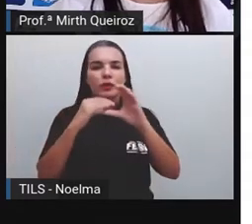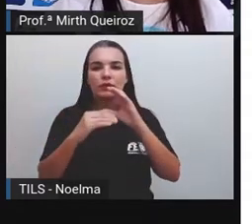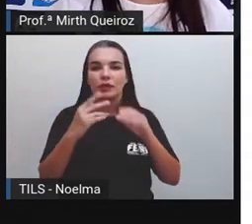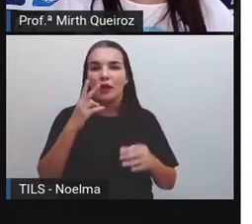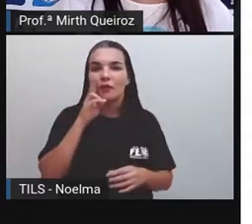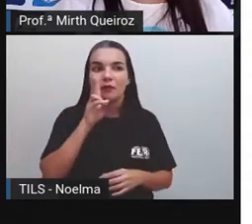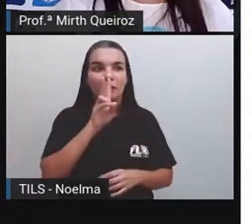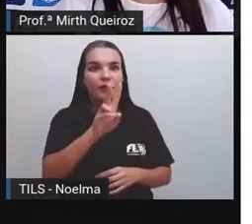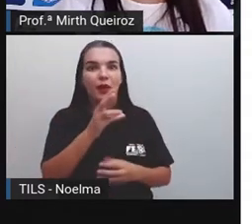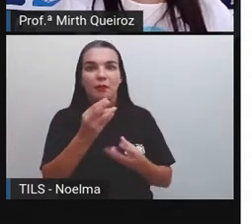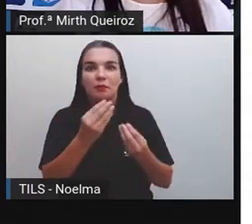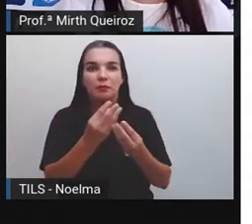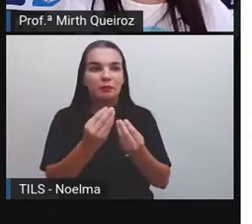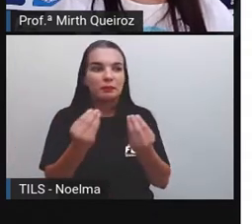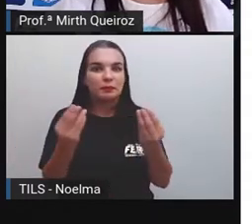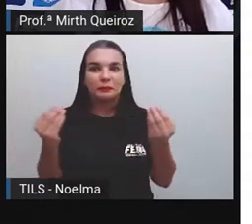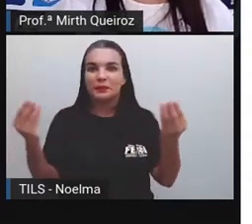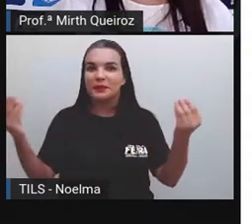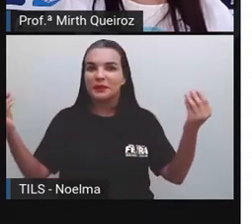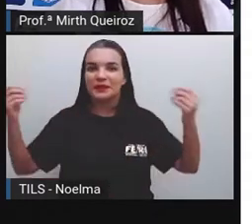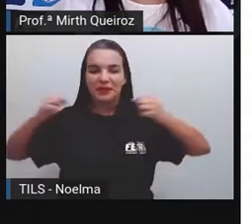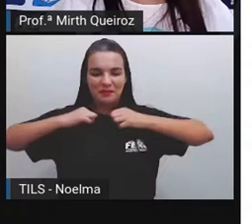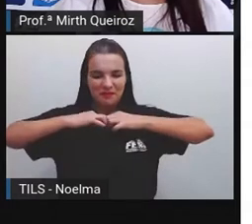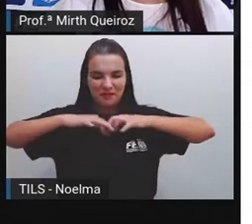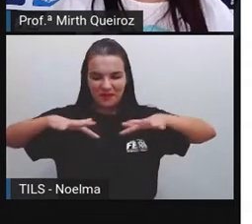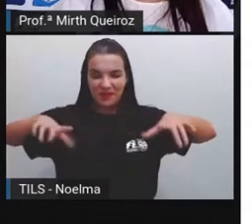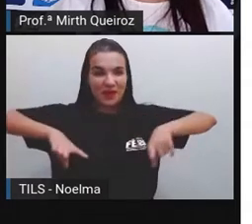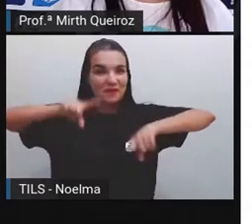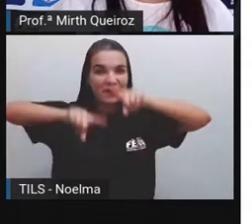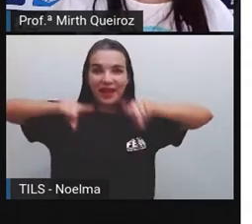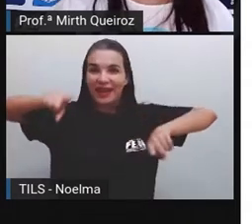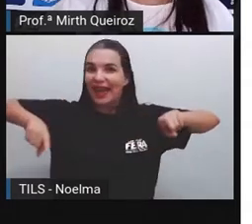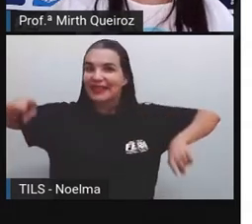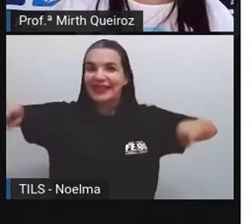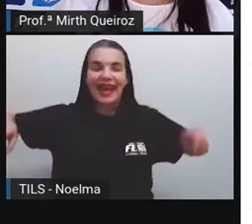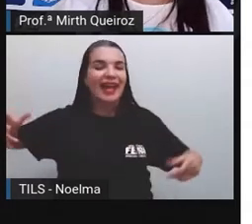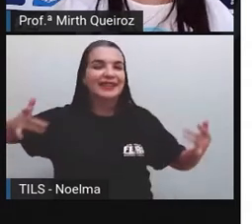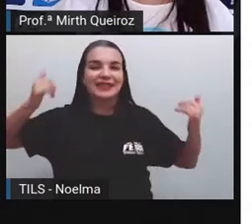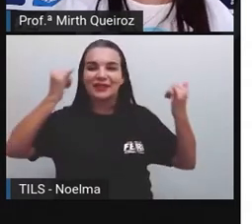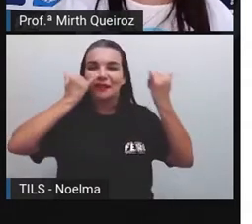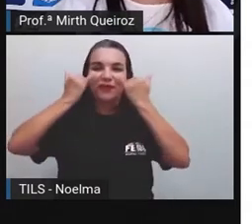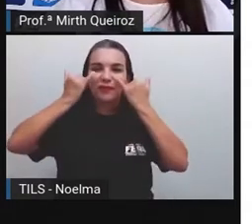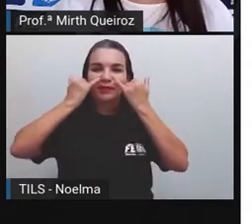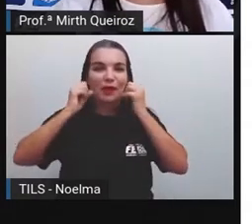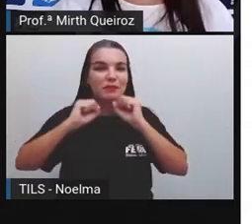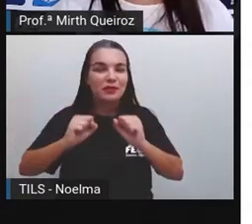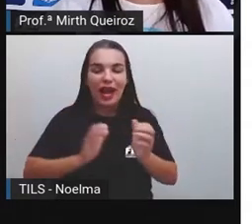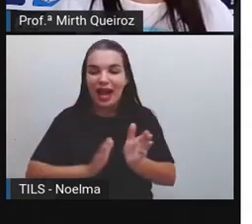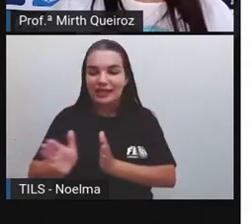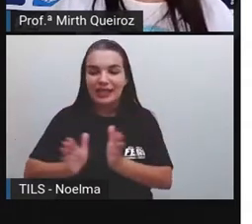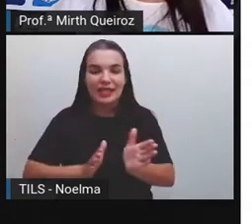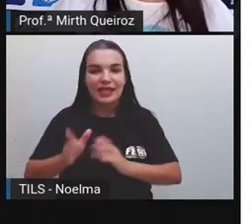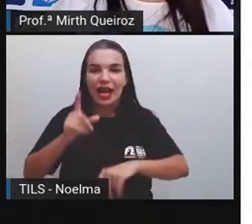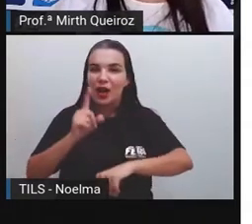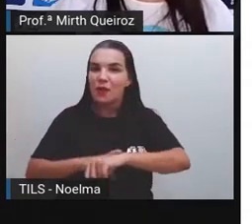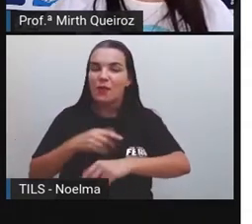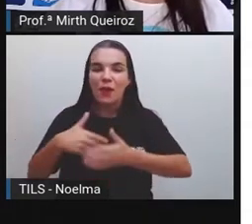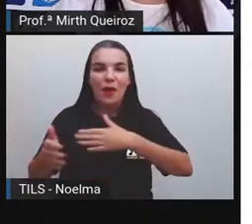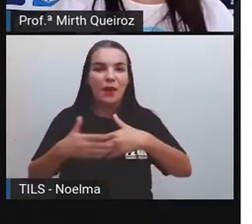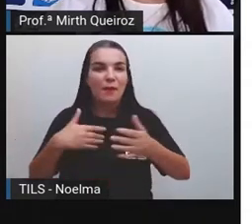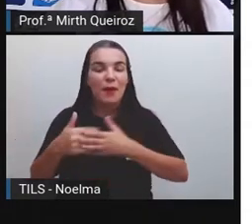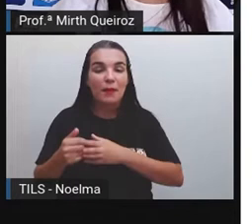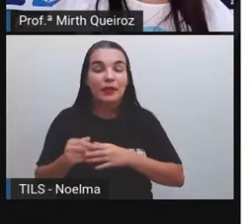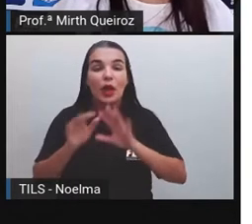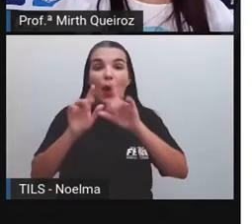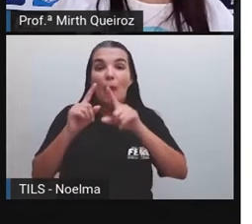grande Variedade De informações Que poderiam Ser acessadas A qualquer momento Até porque A televisão Para você pegar Uma